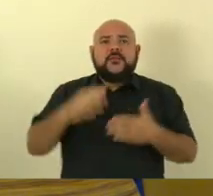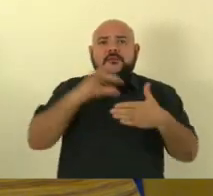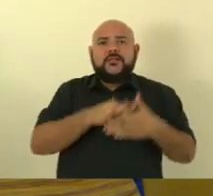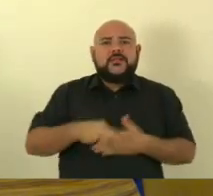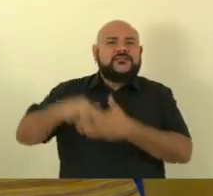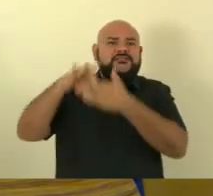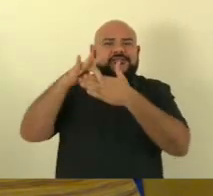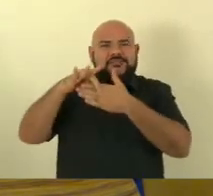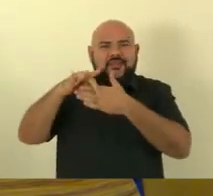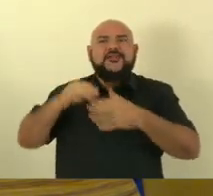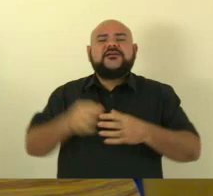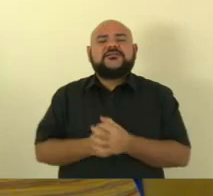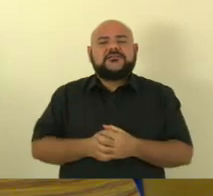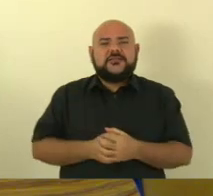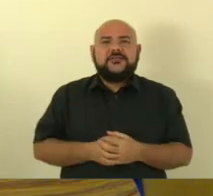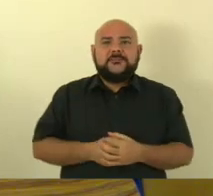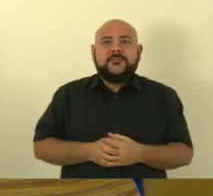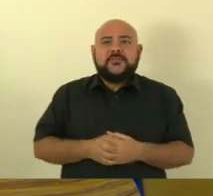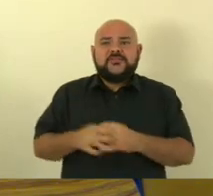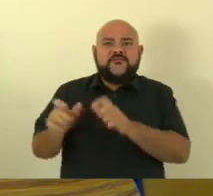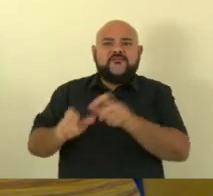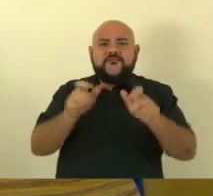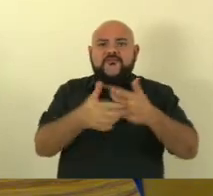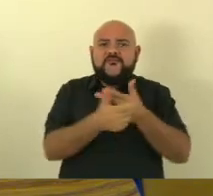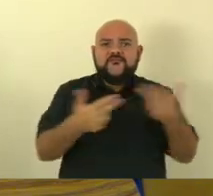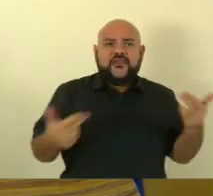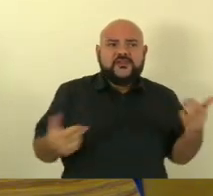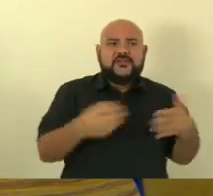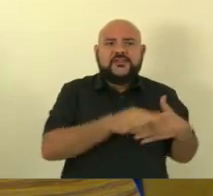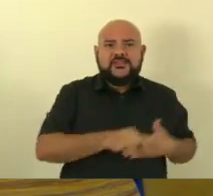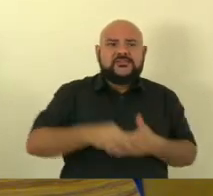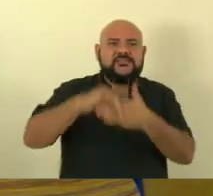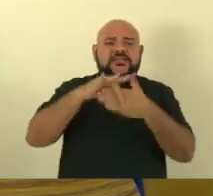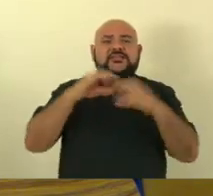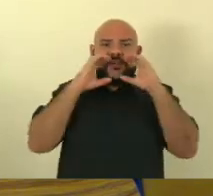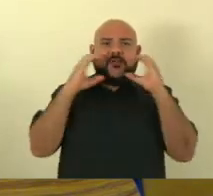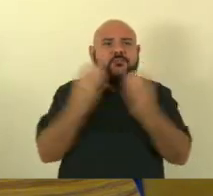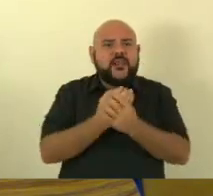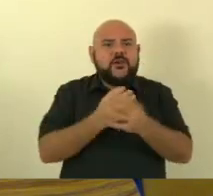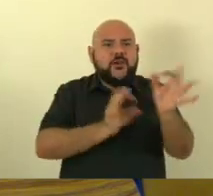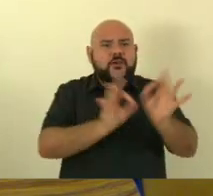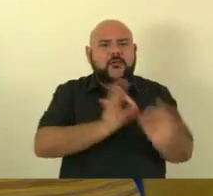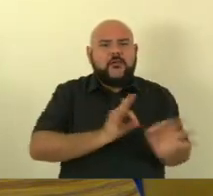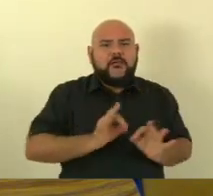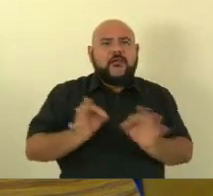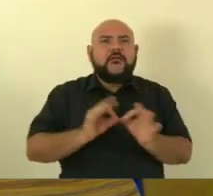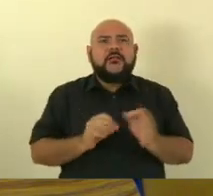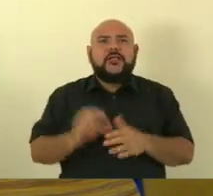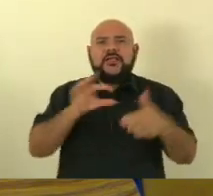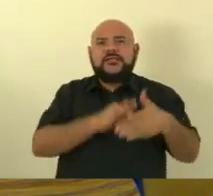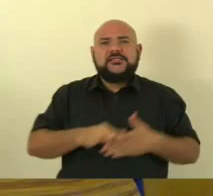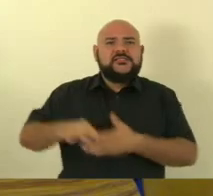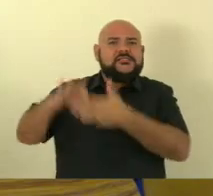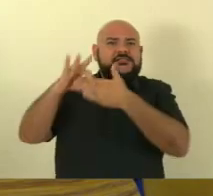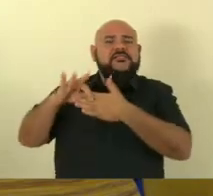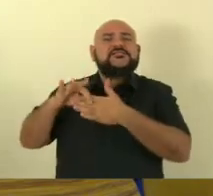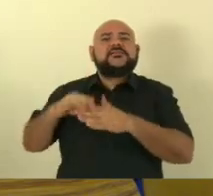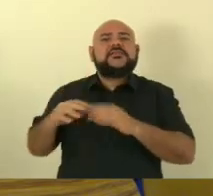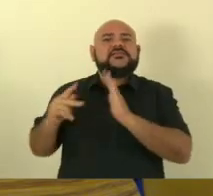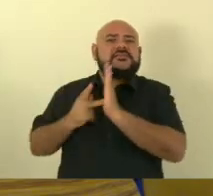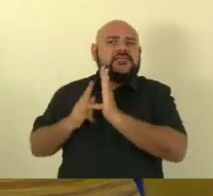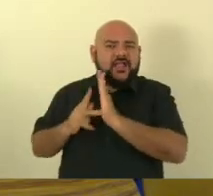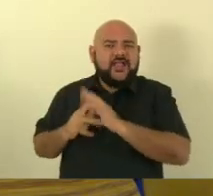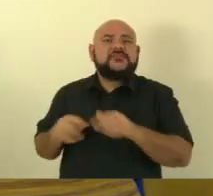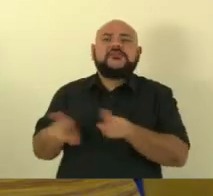país se organizem organizem lideranças comunitárias organizem lideranças sindicais organizem lideranças nas